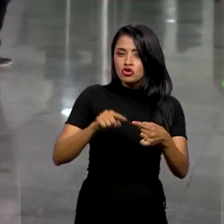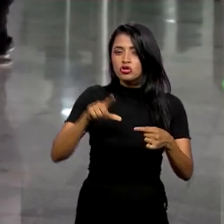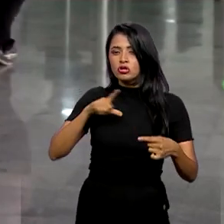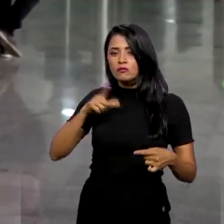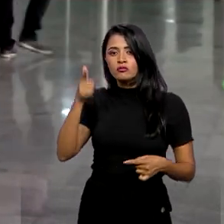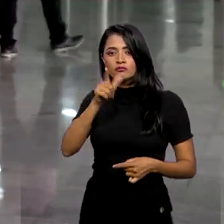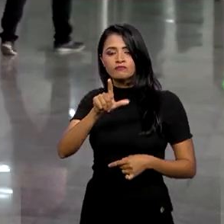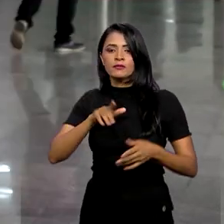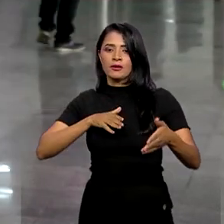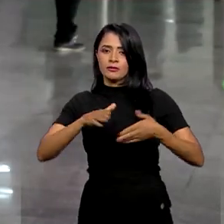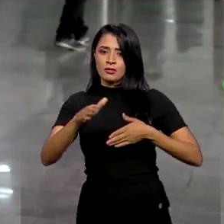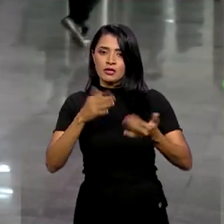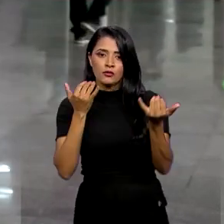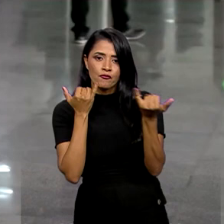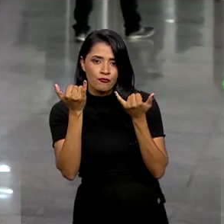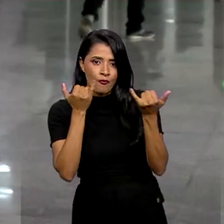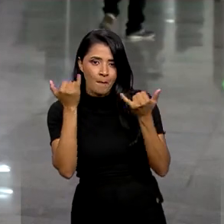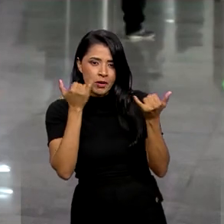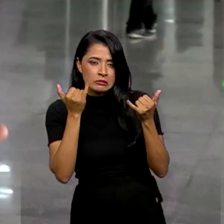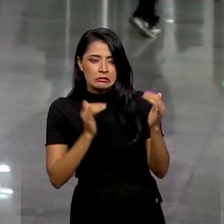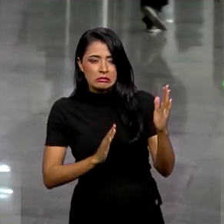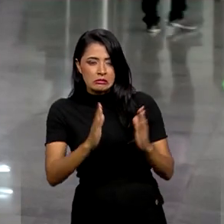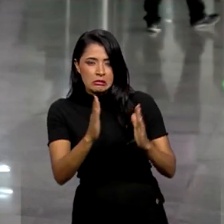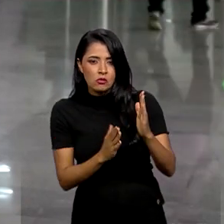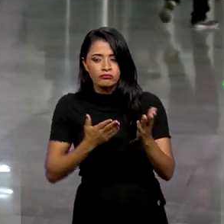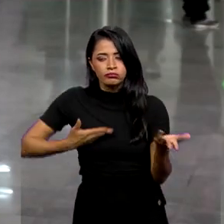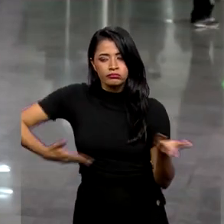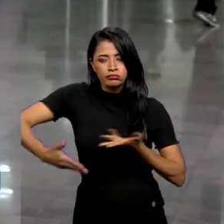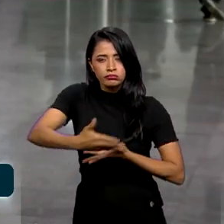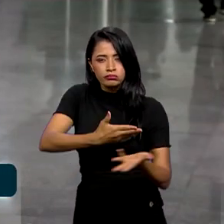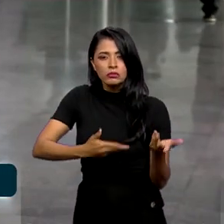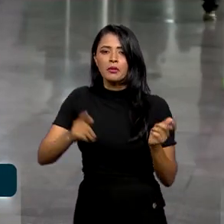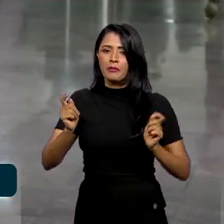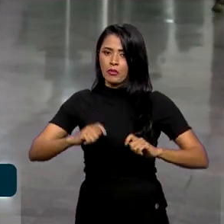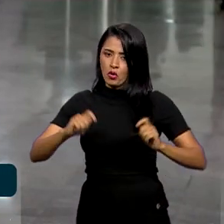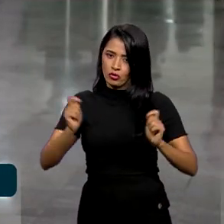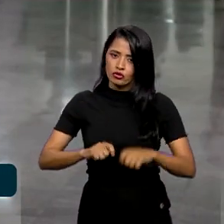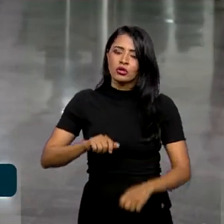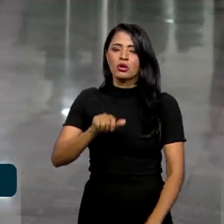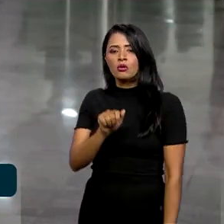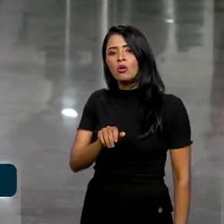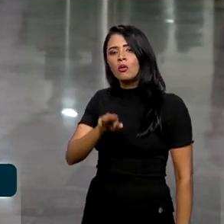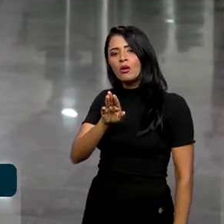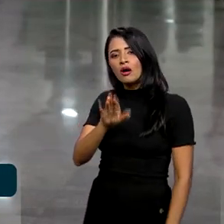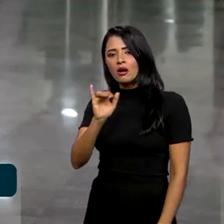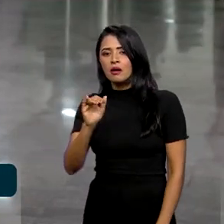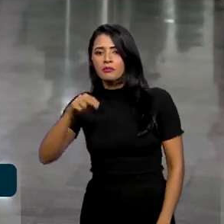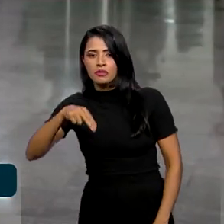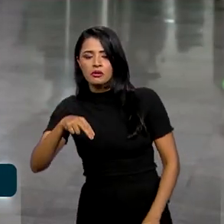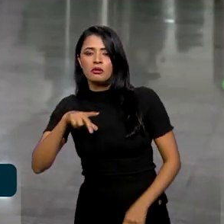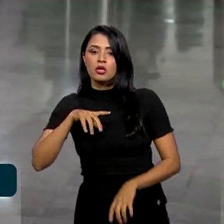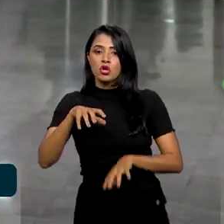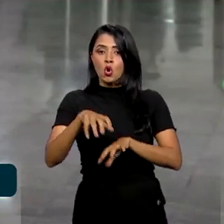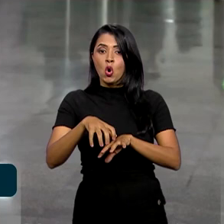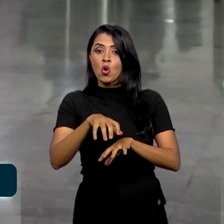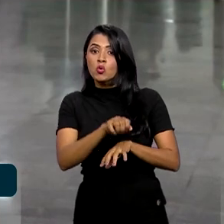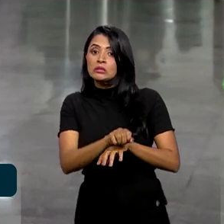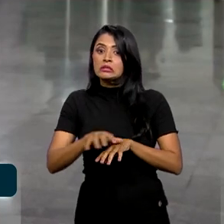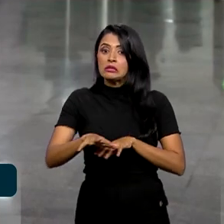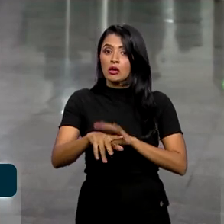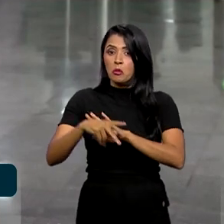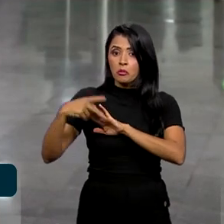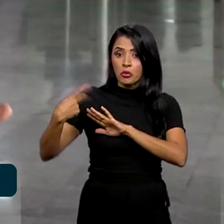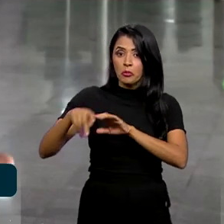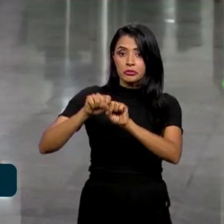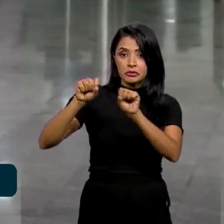vão ter acesso a bancos de dados e trocar conhecimentos, com a Agência Brasileira de Inteligência como órgão central do sistema.